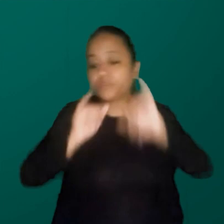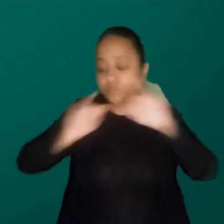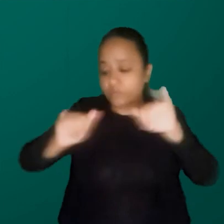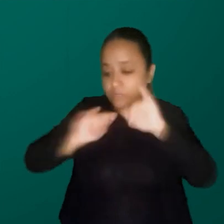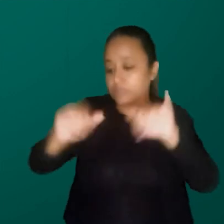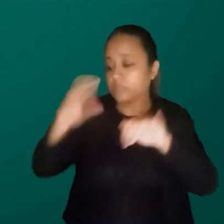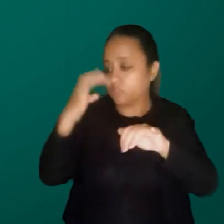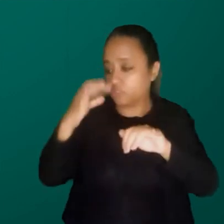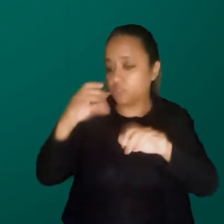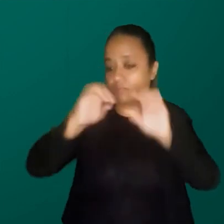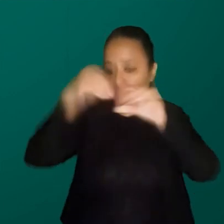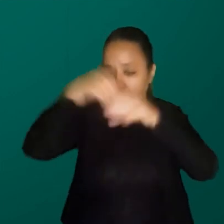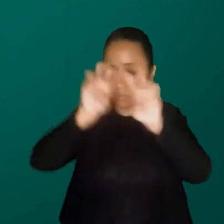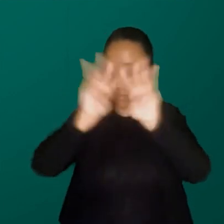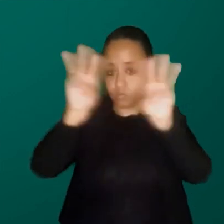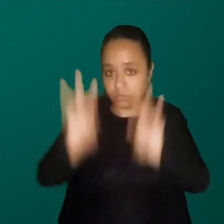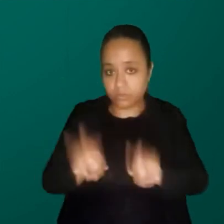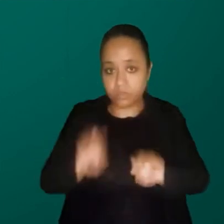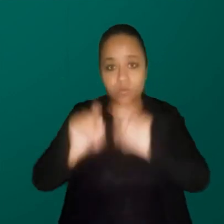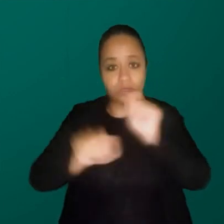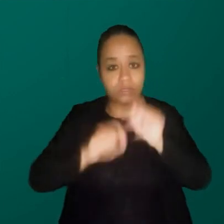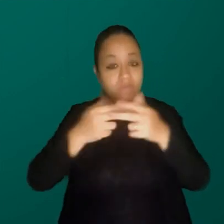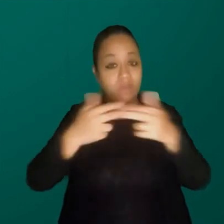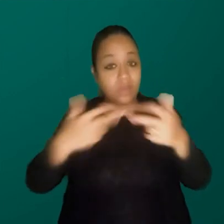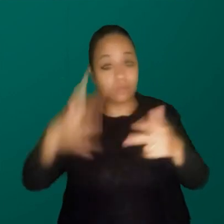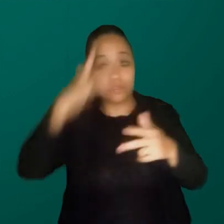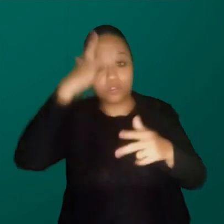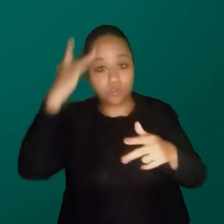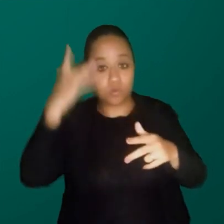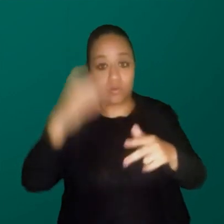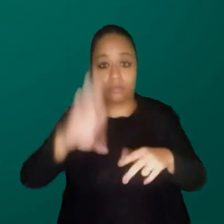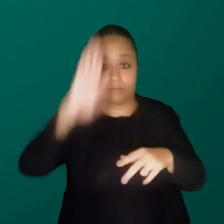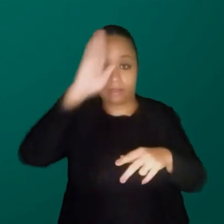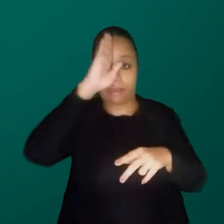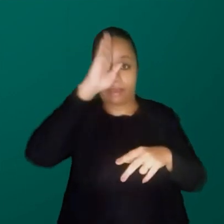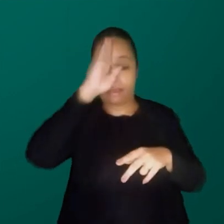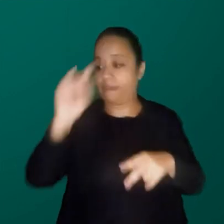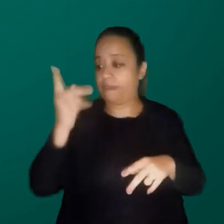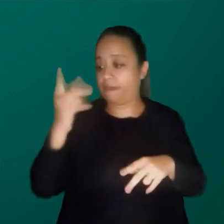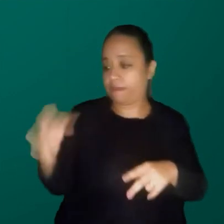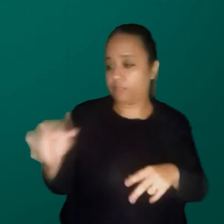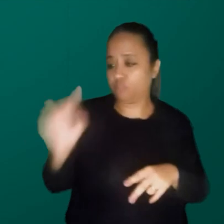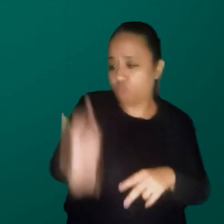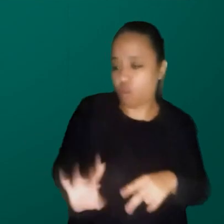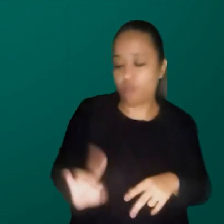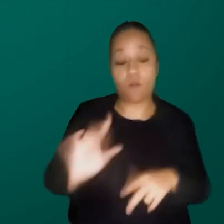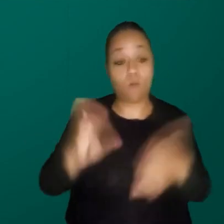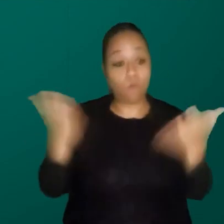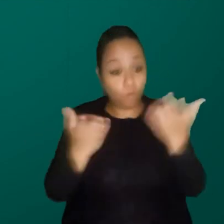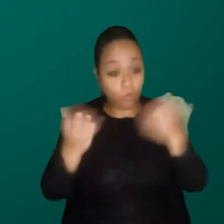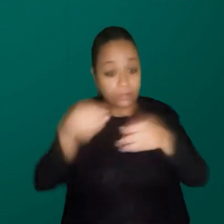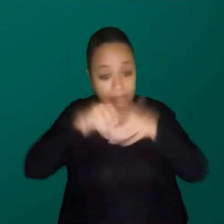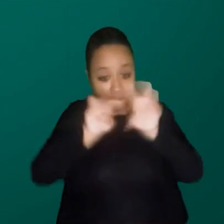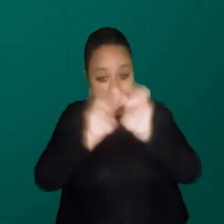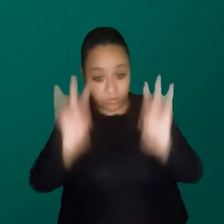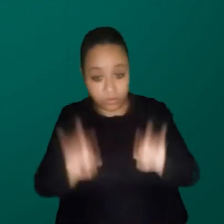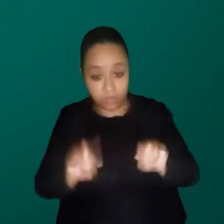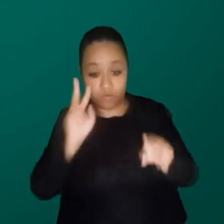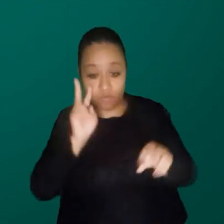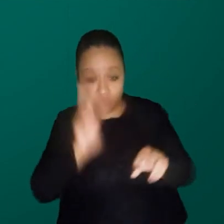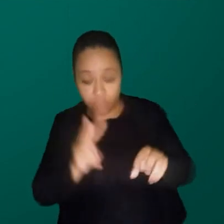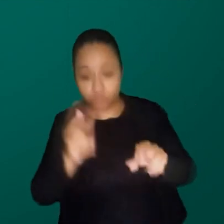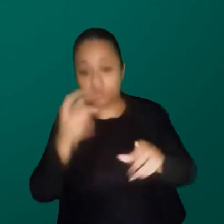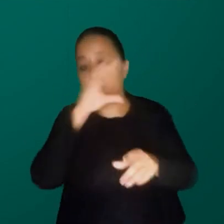divulgação que a gente tem feito hoje nos museus são para as pessoas heterossexuais. E o que eu vejo hoje no museu com os